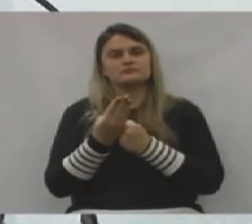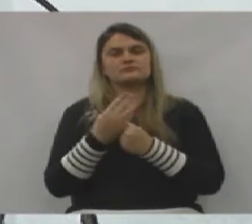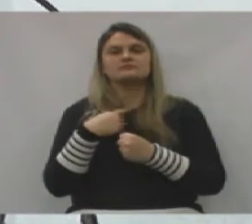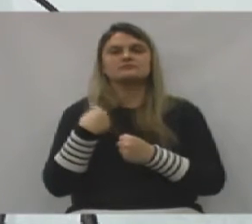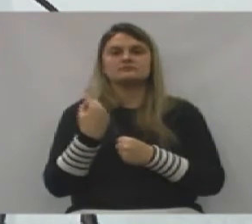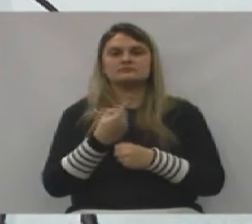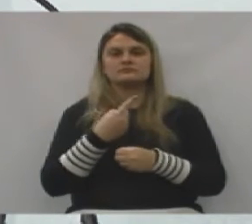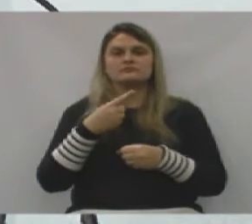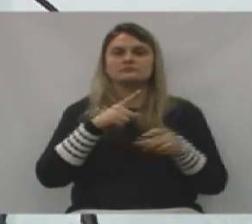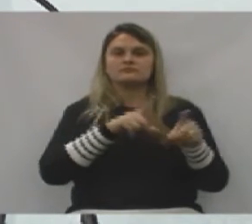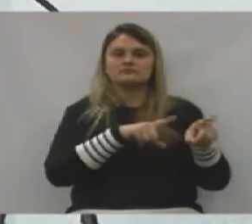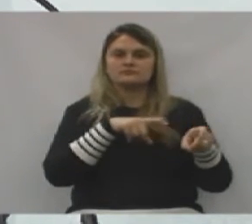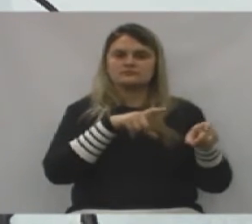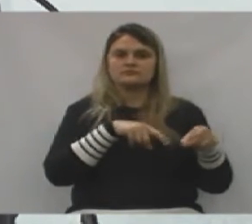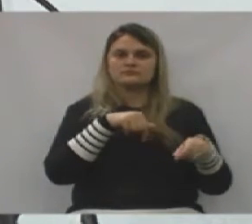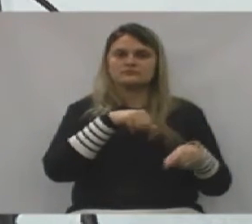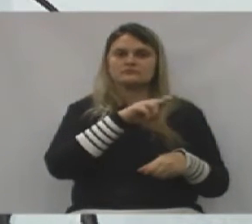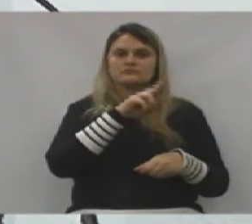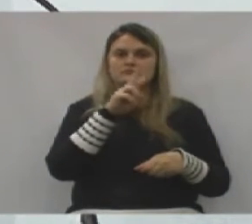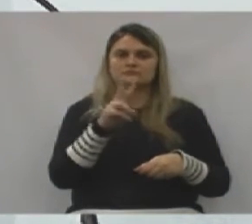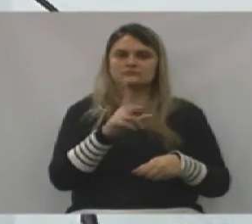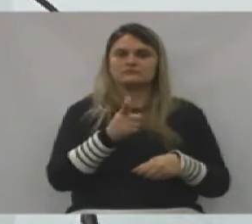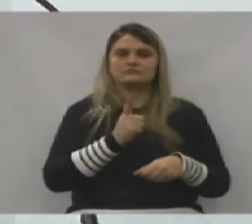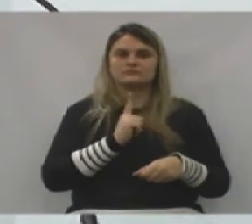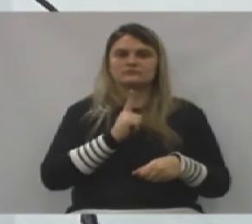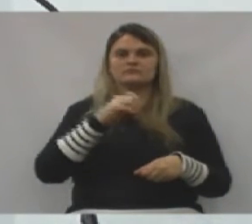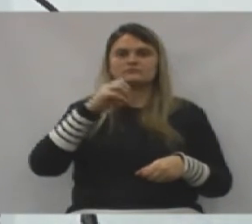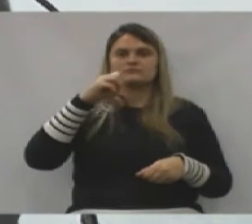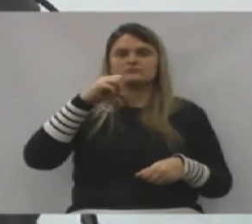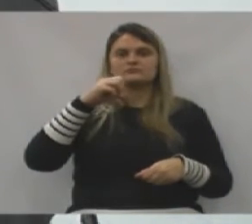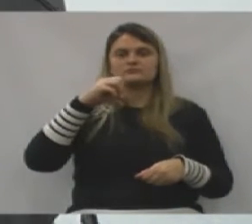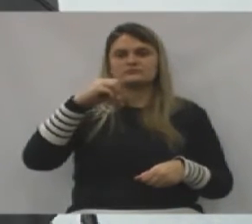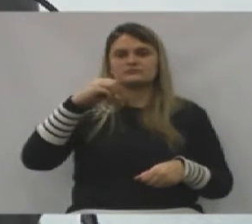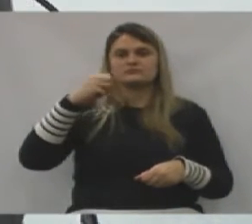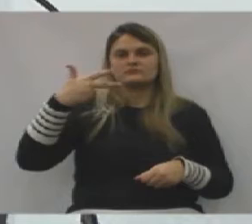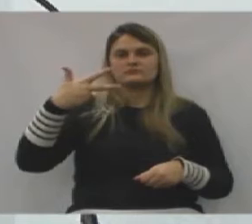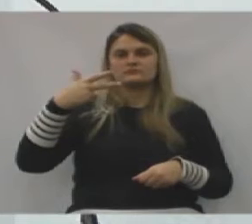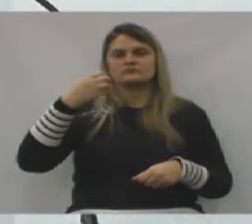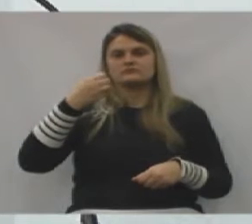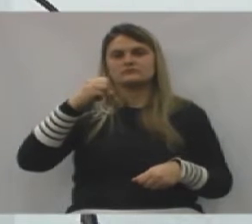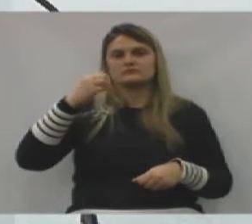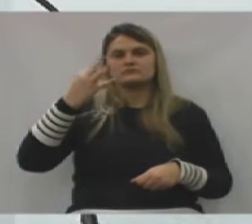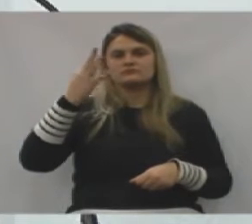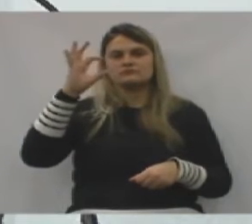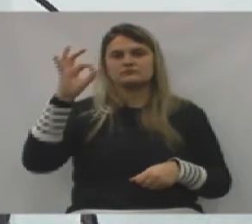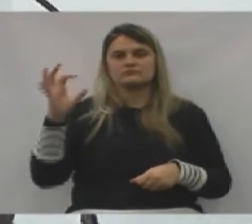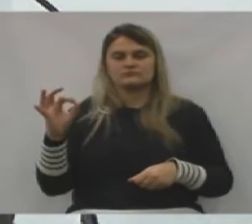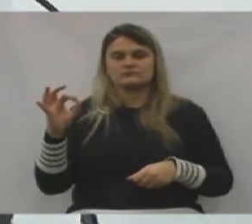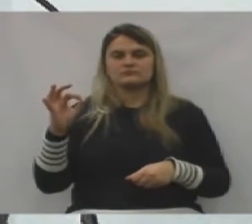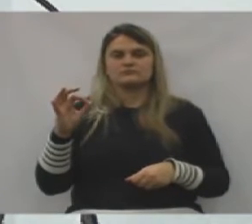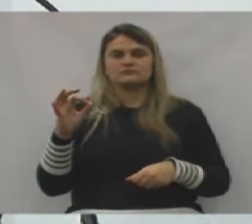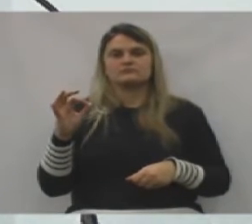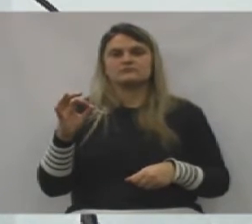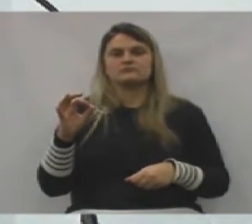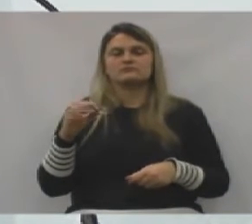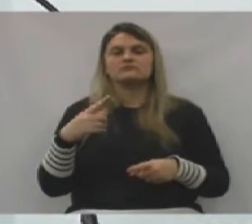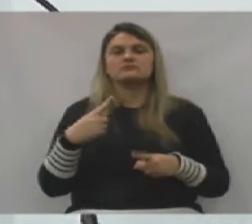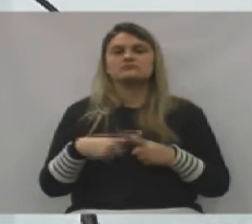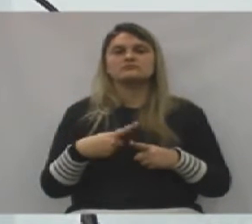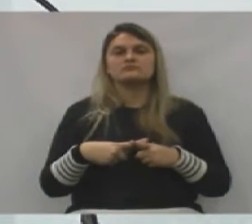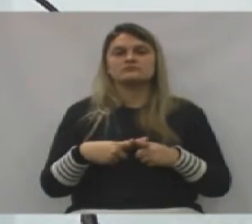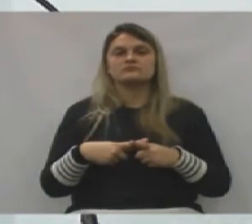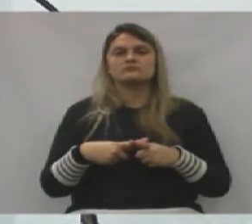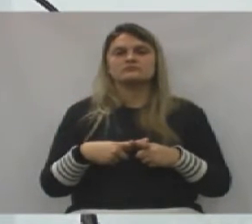o nosso interior, União da Vitória, que tem 93%, 94% de área urbana, por quê?